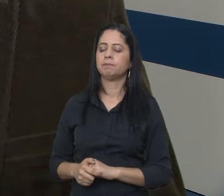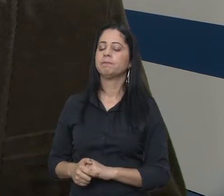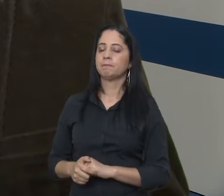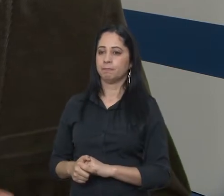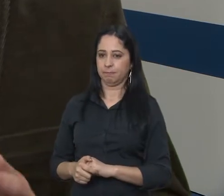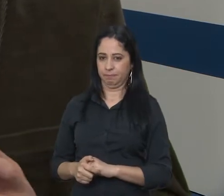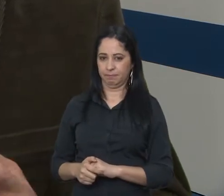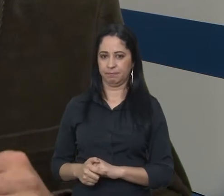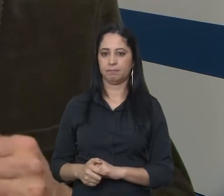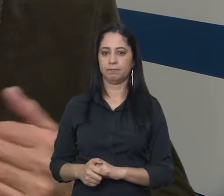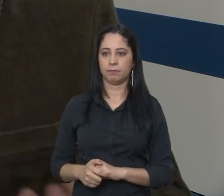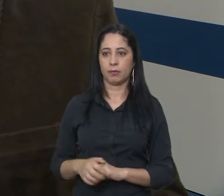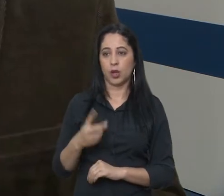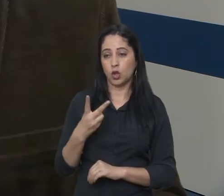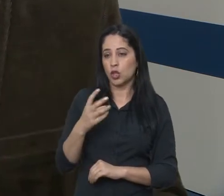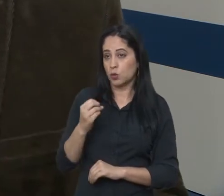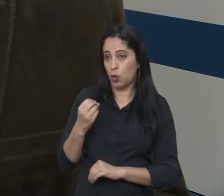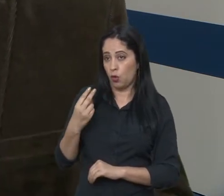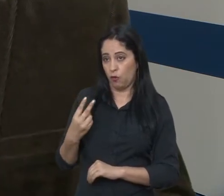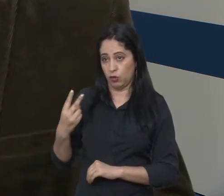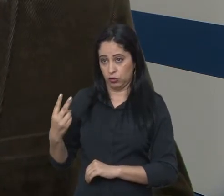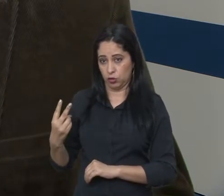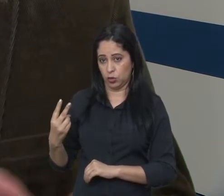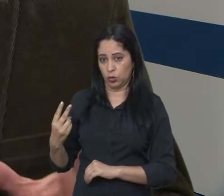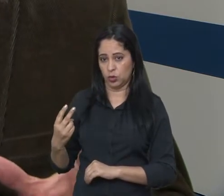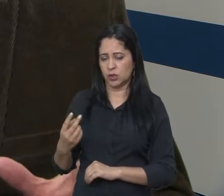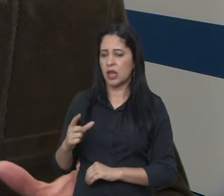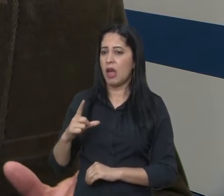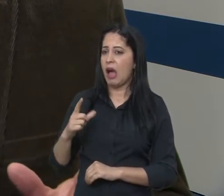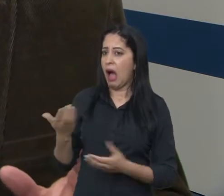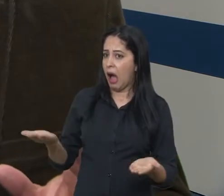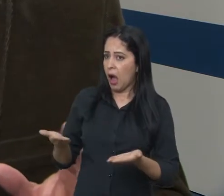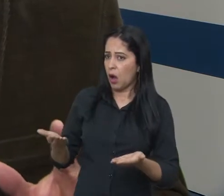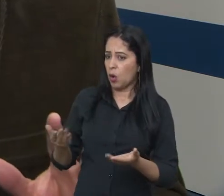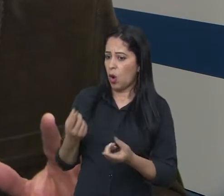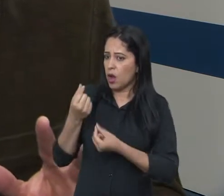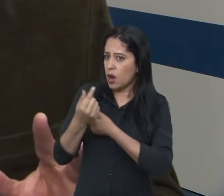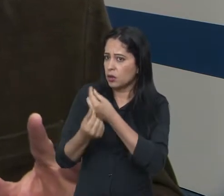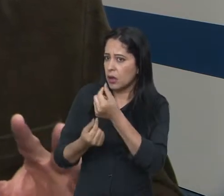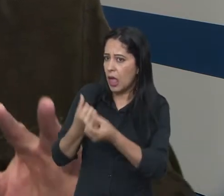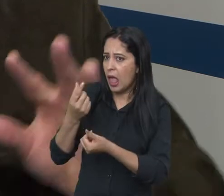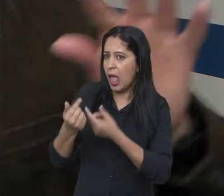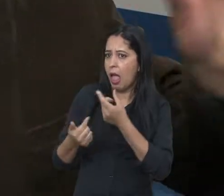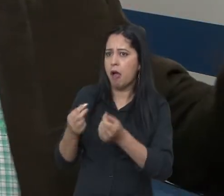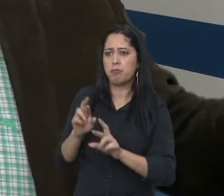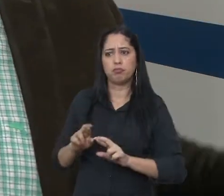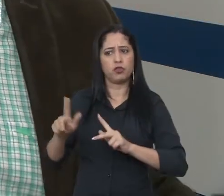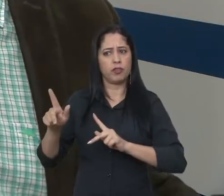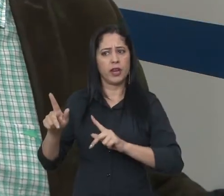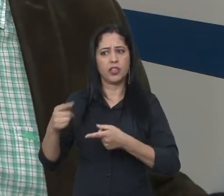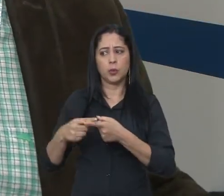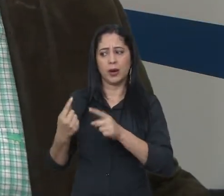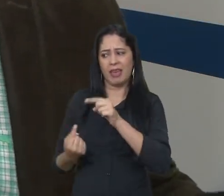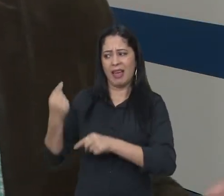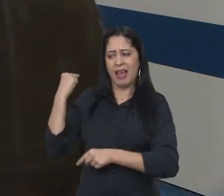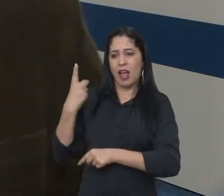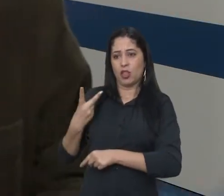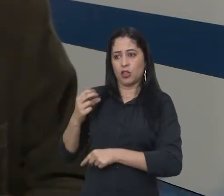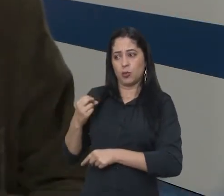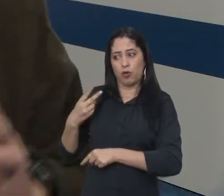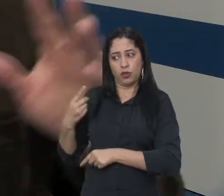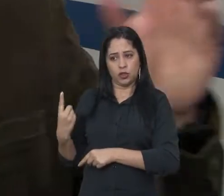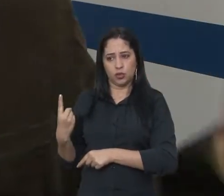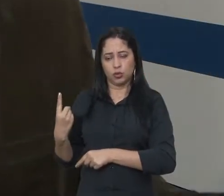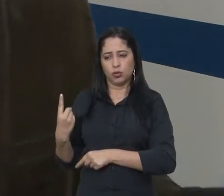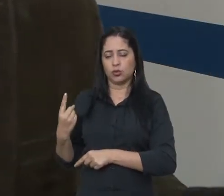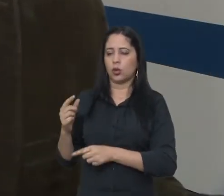Nós experimentamos em 2022 uma situação econômica bem diferente do que se previa em 2021. Então, orçamento é